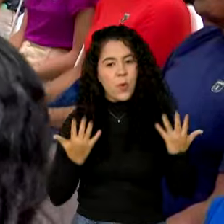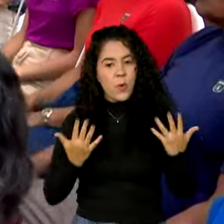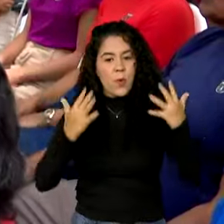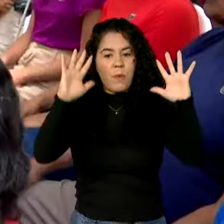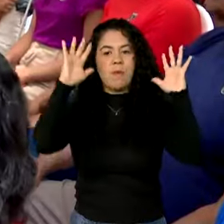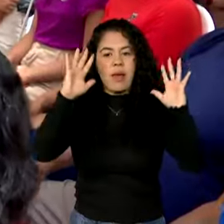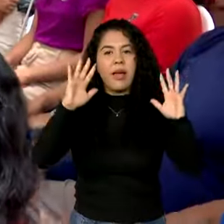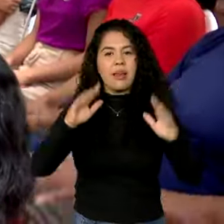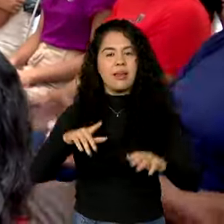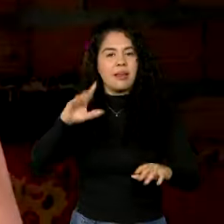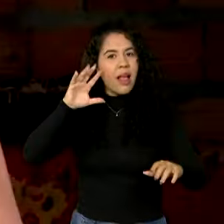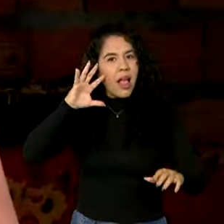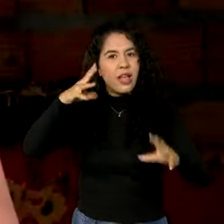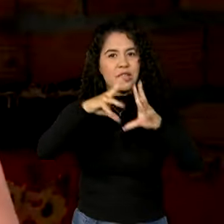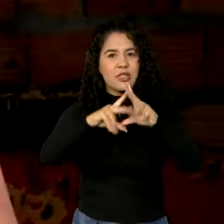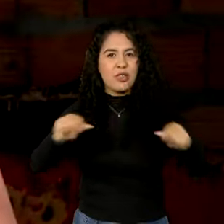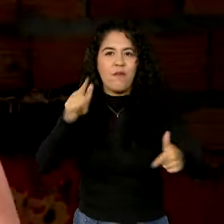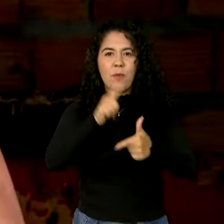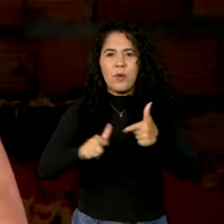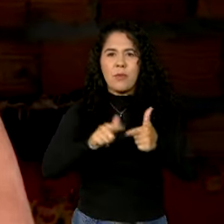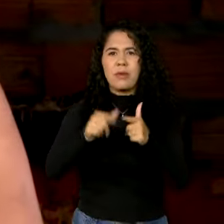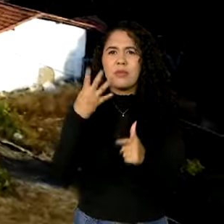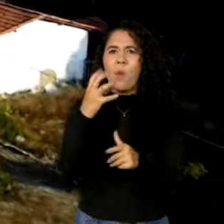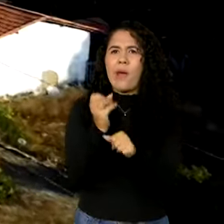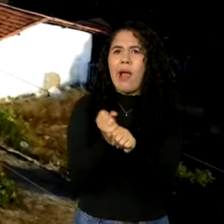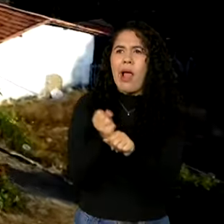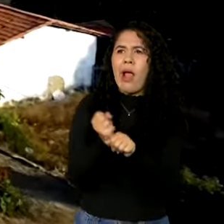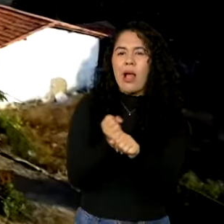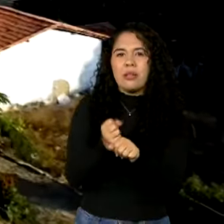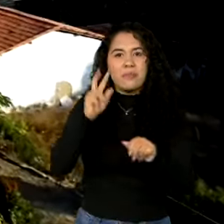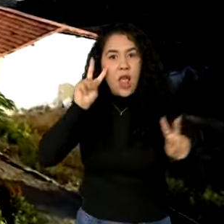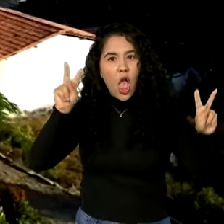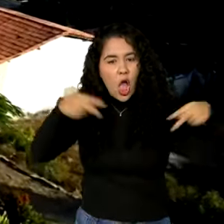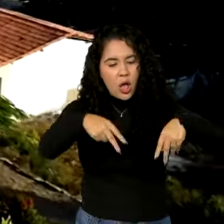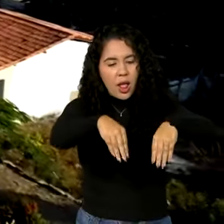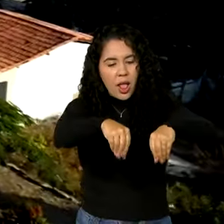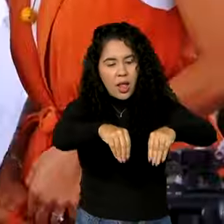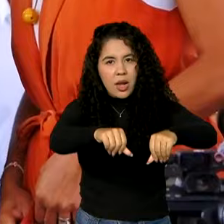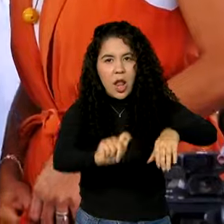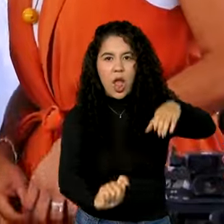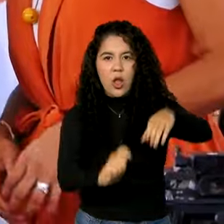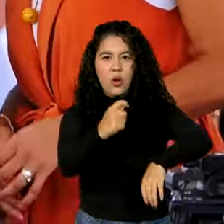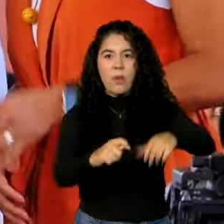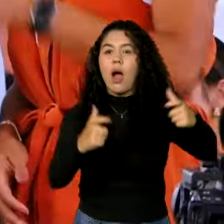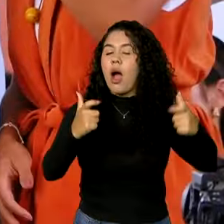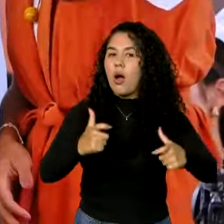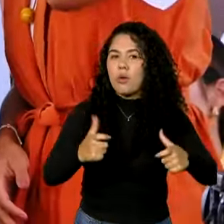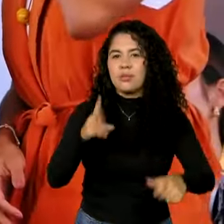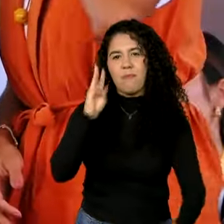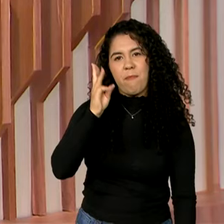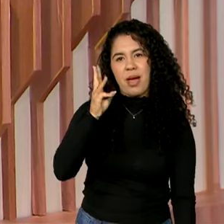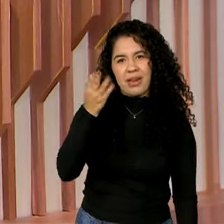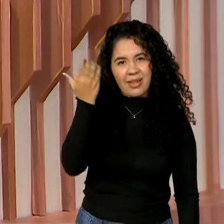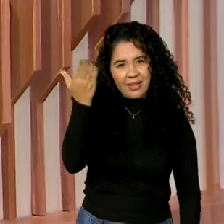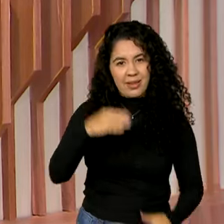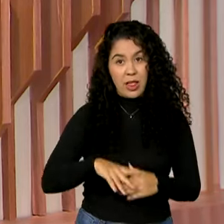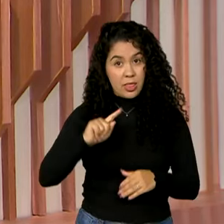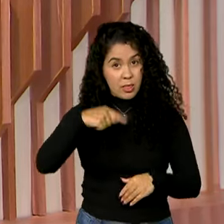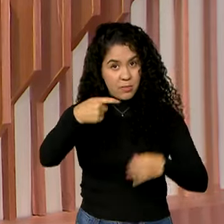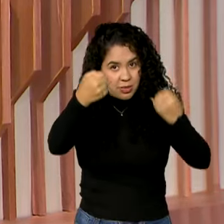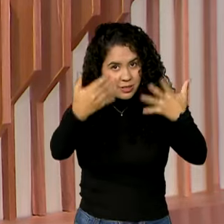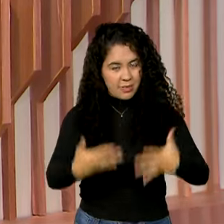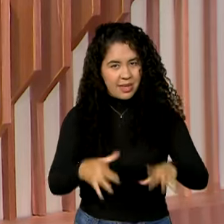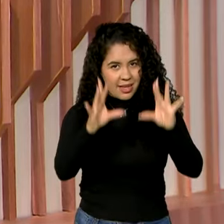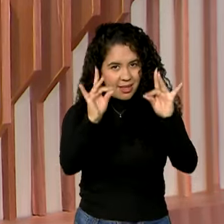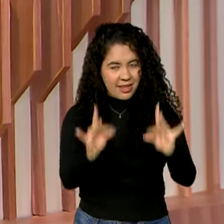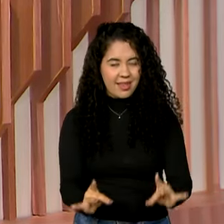anos de conflitos em torno do reconhecimento do território quilombola de Alcântara, no Maranhão. Os detalhes você